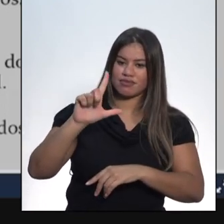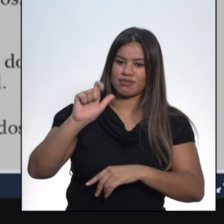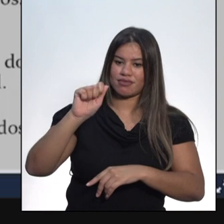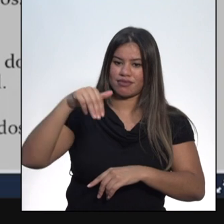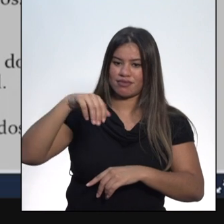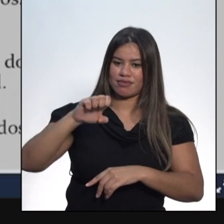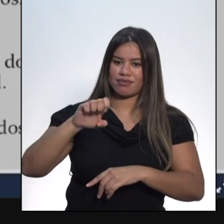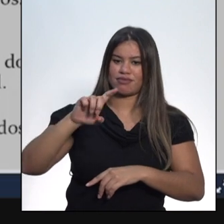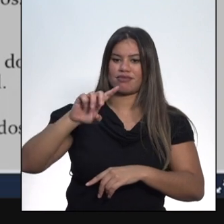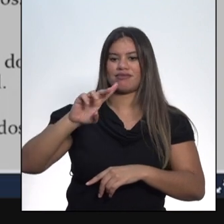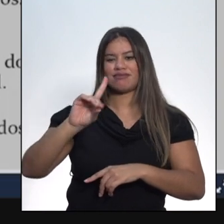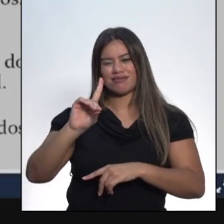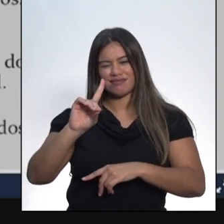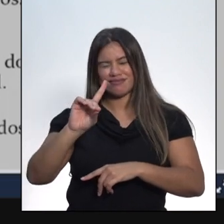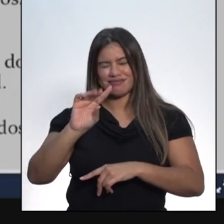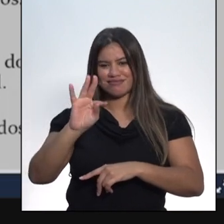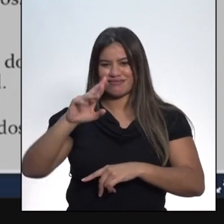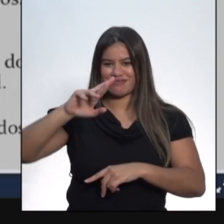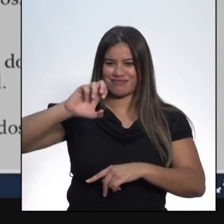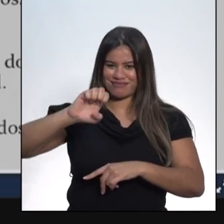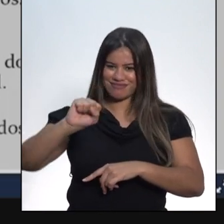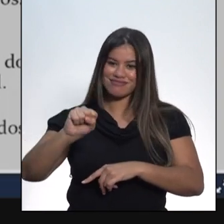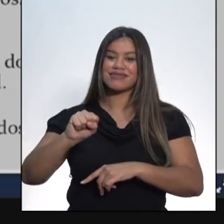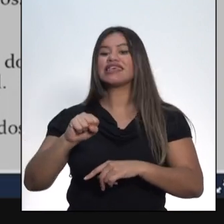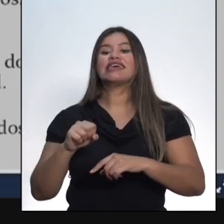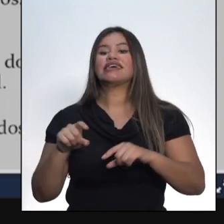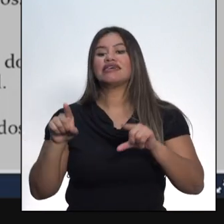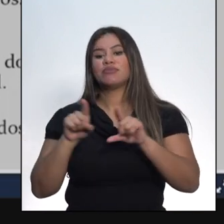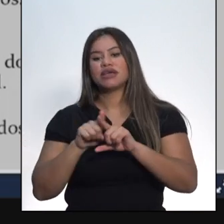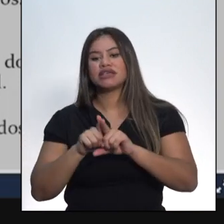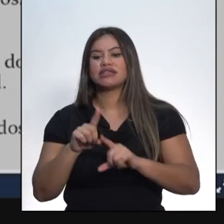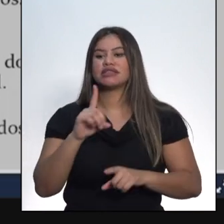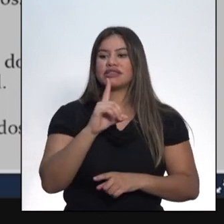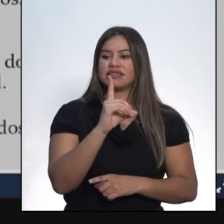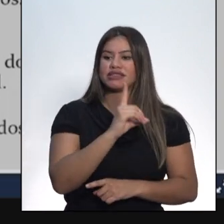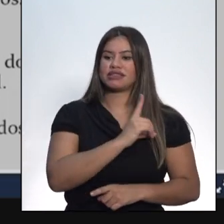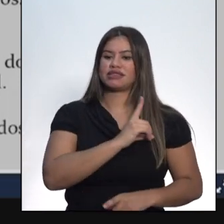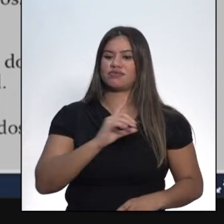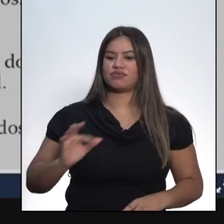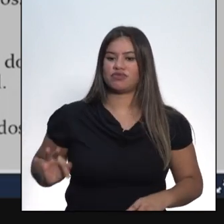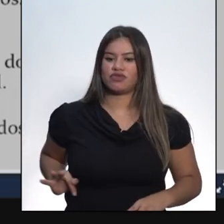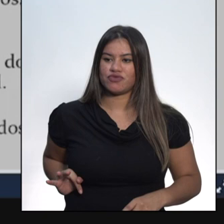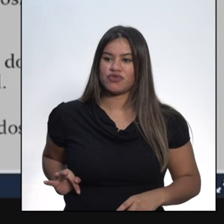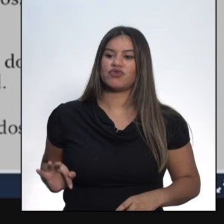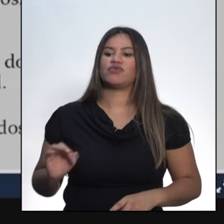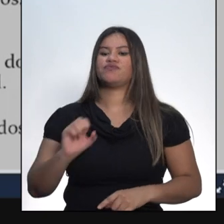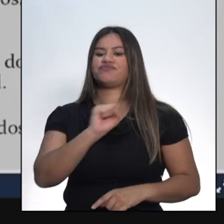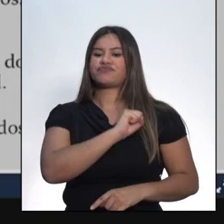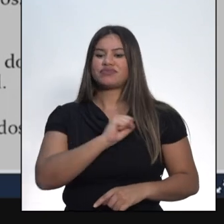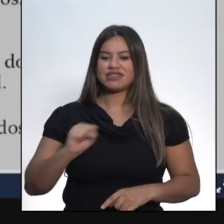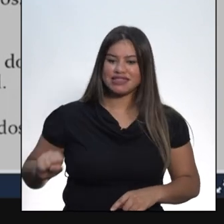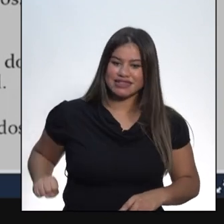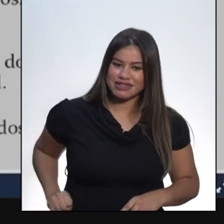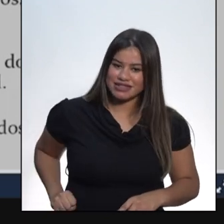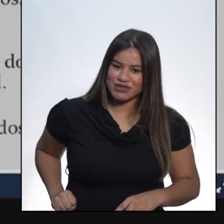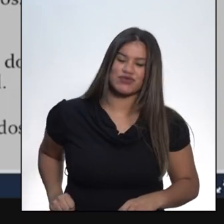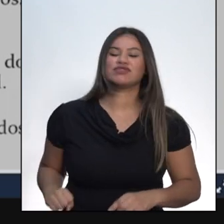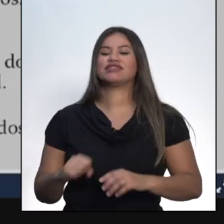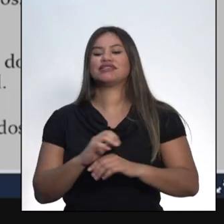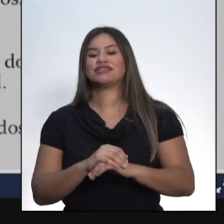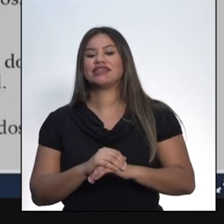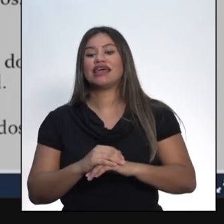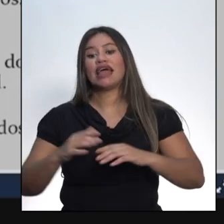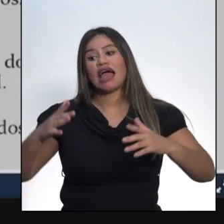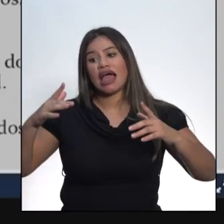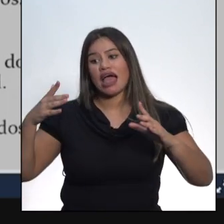como deputados federais e senadores, que, por sua vez, representam diretamente o povo e os Estados brasileiros.